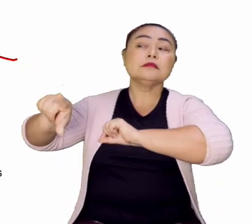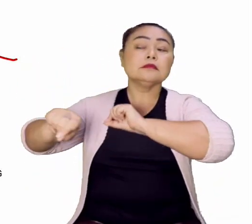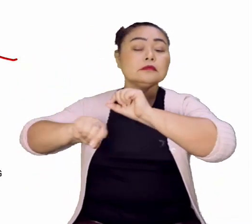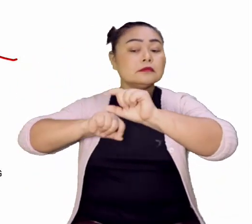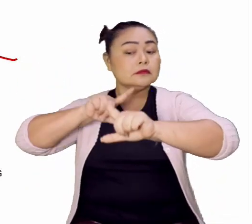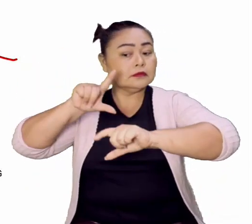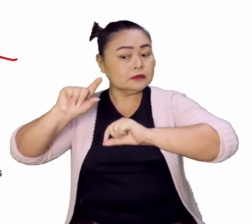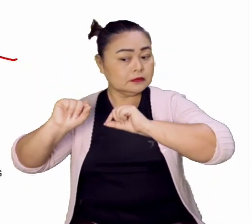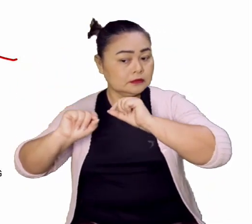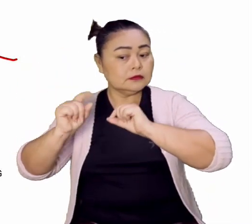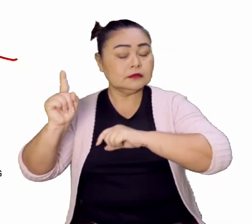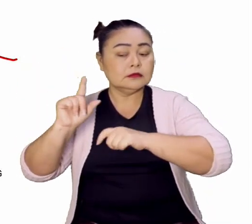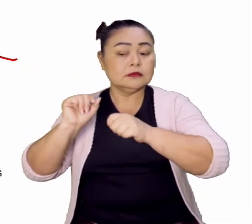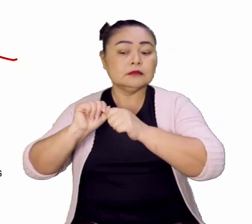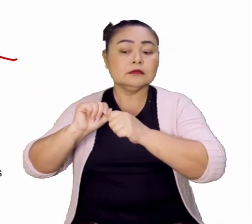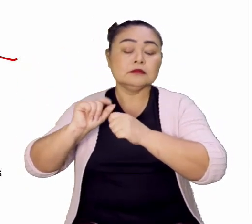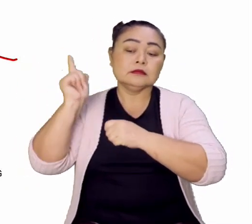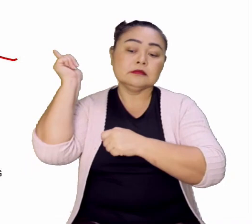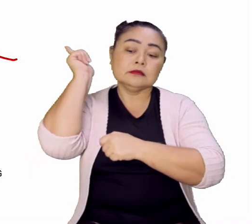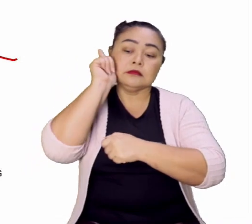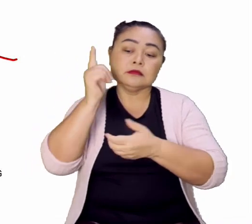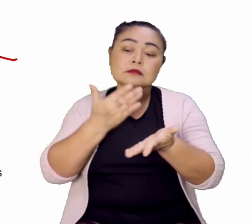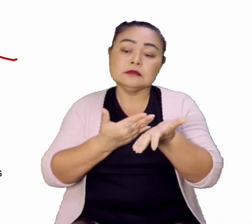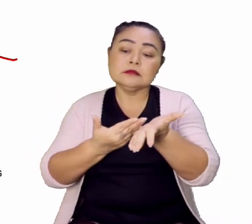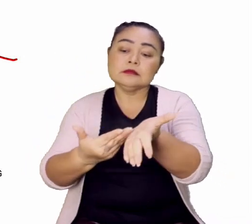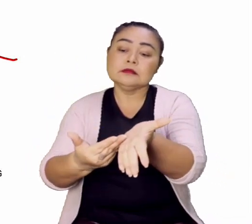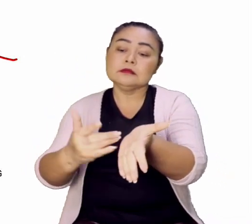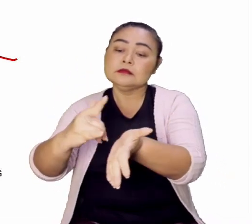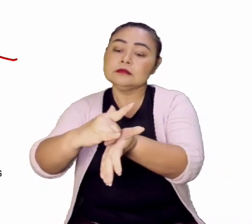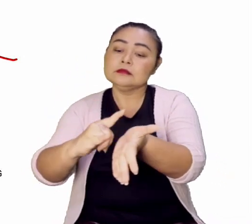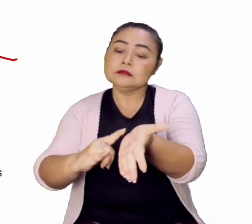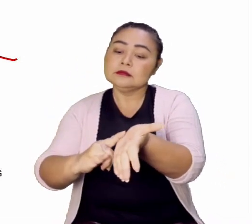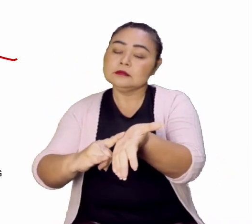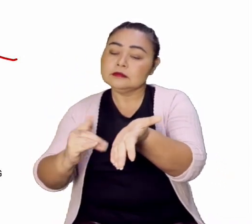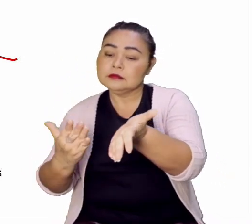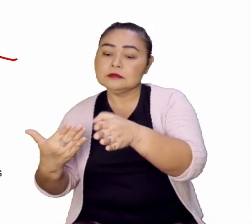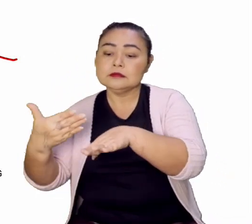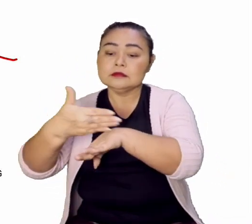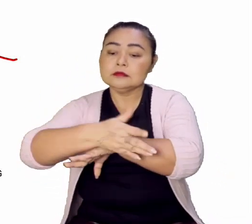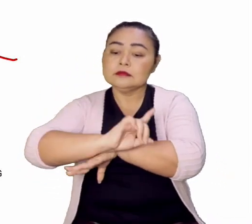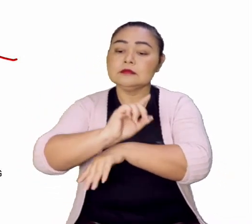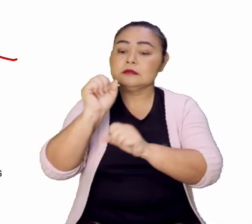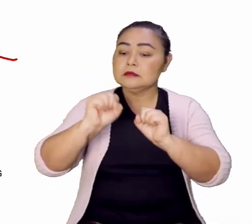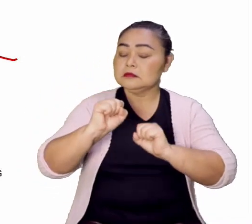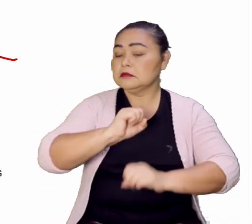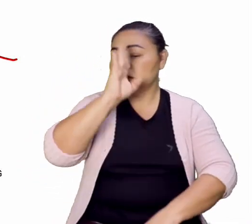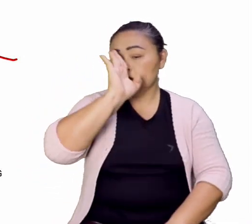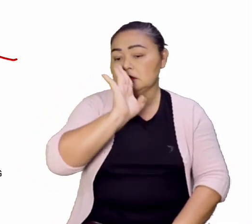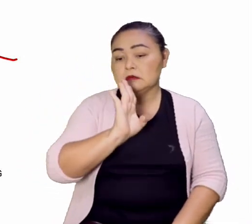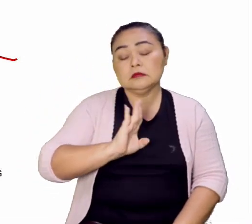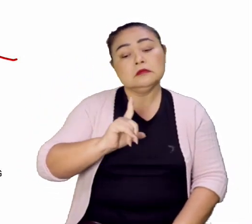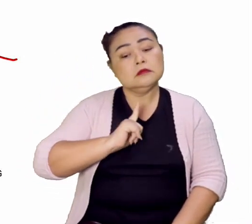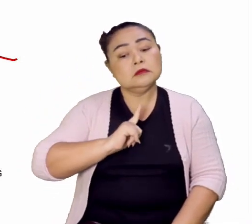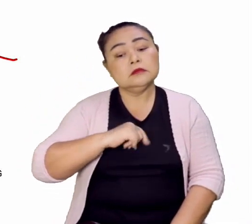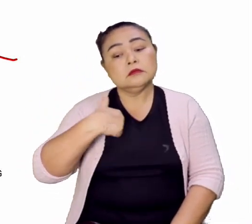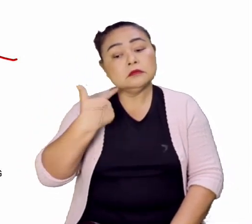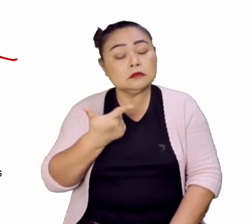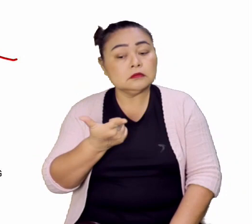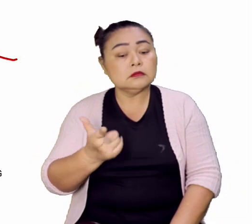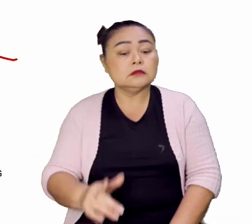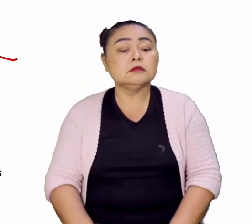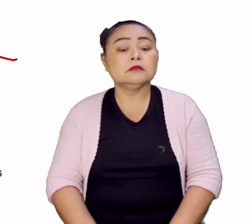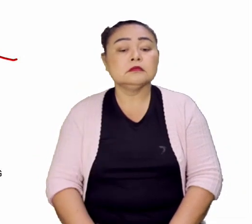Então se ganhava uma espécie de passaporte para poder vir para o Brasil. Se vai explorar o ouro, tudo bem, mas